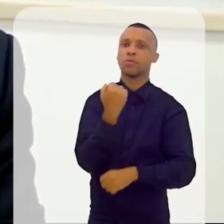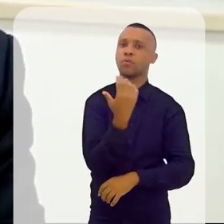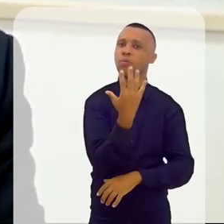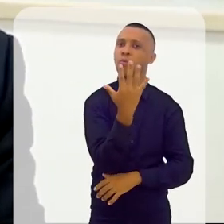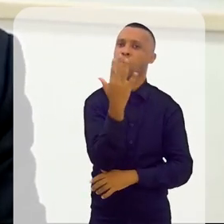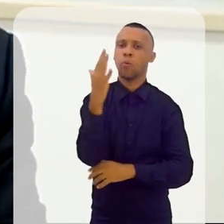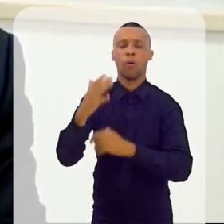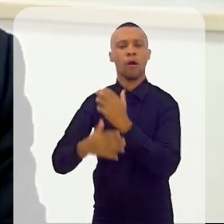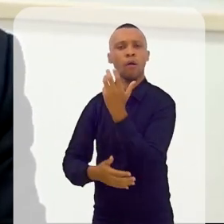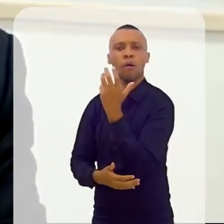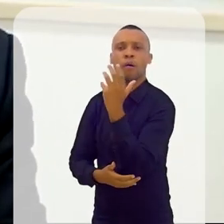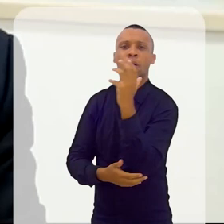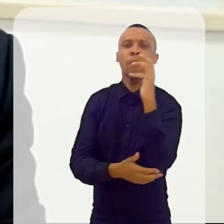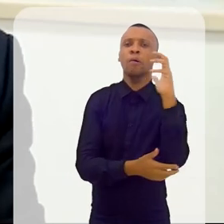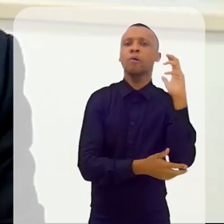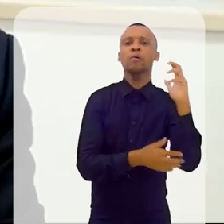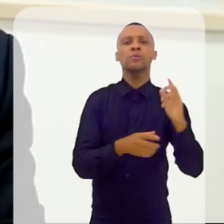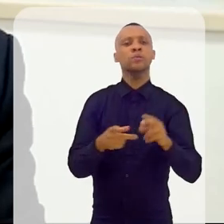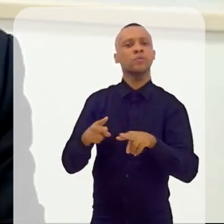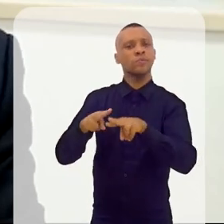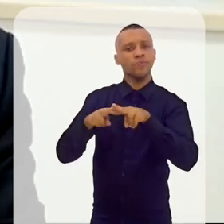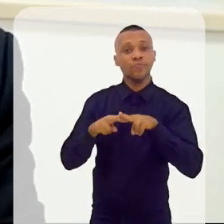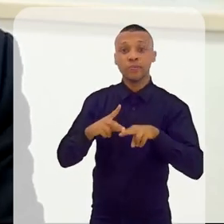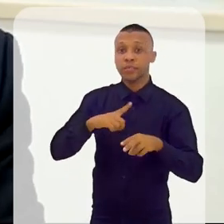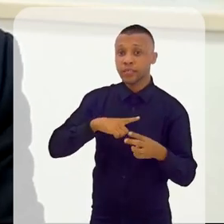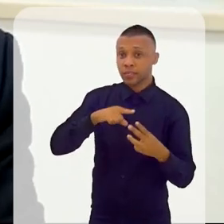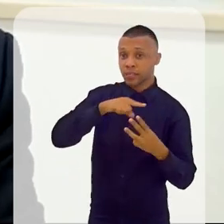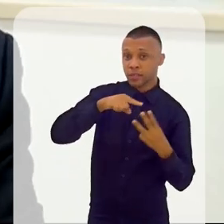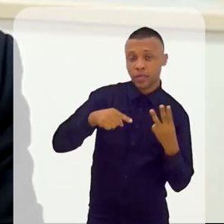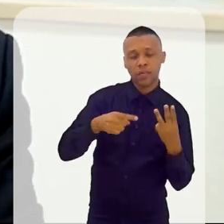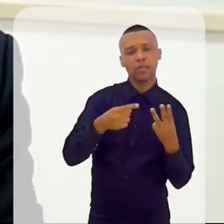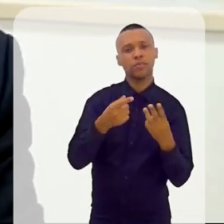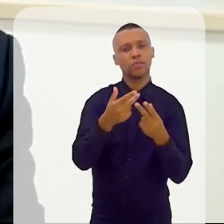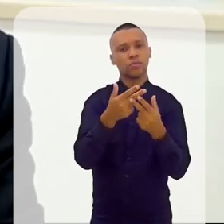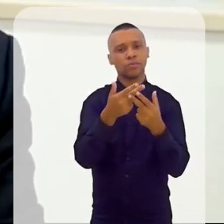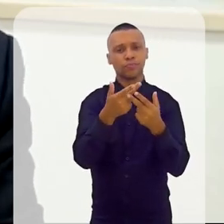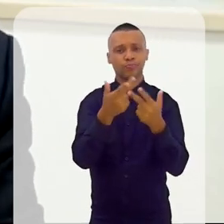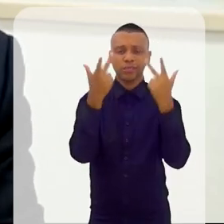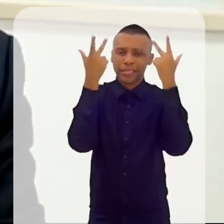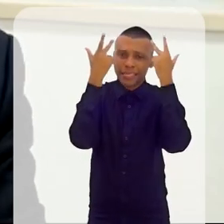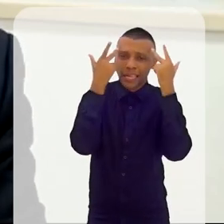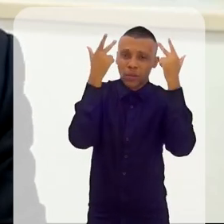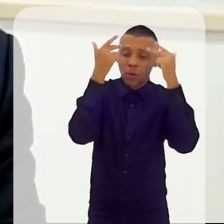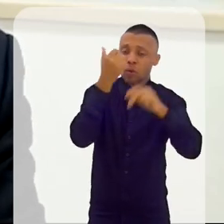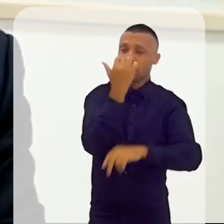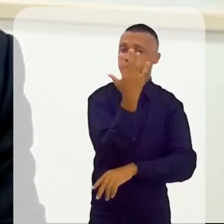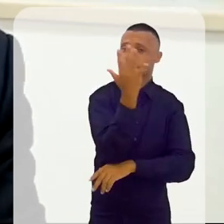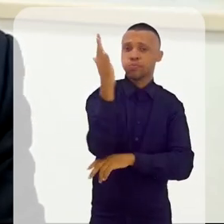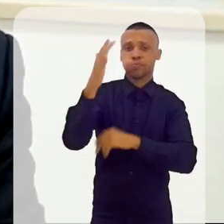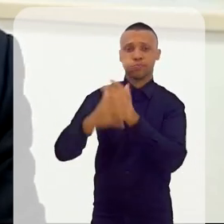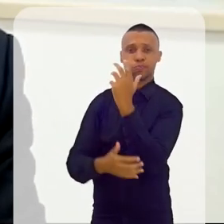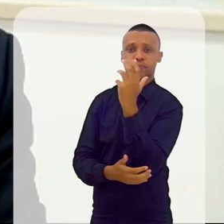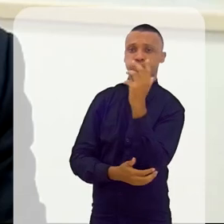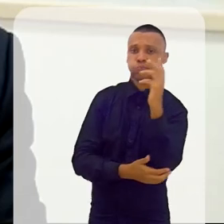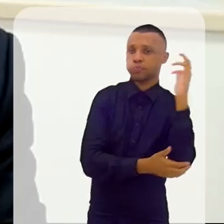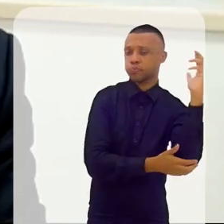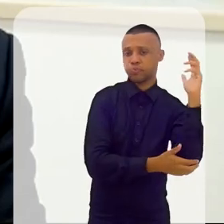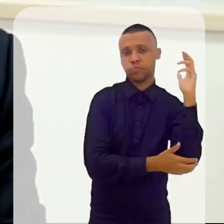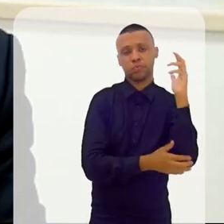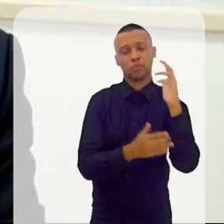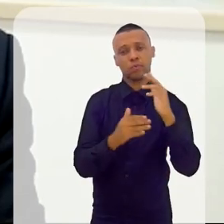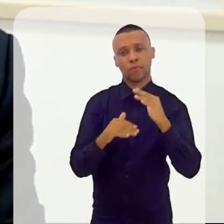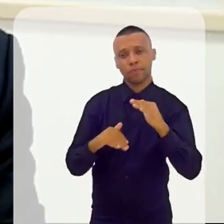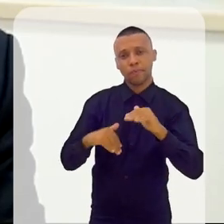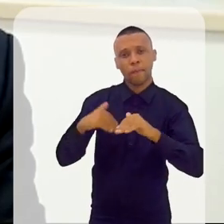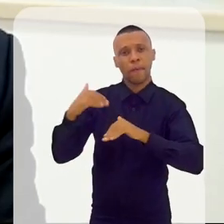meio ambiente. Exatamente por isso, porque tem três biomas. responsabilidade nossa cada vez é maior. E